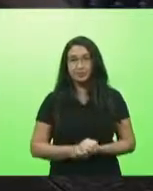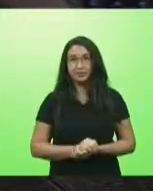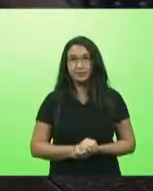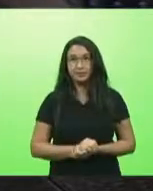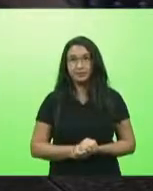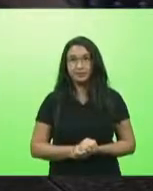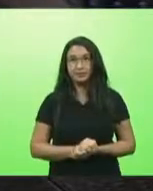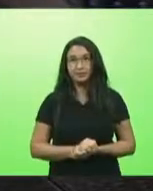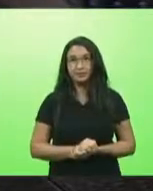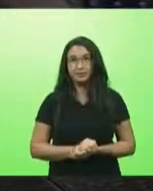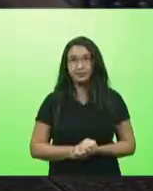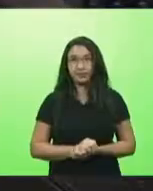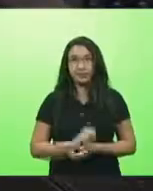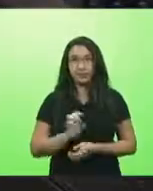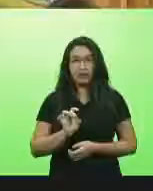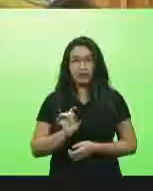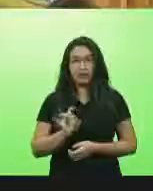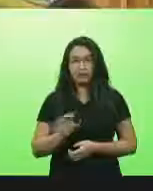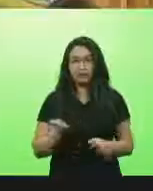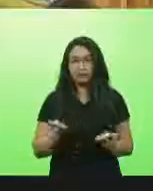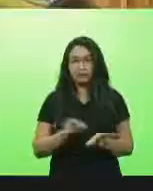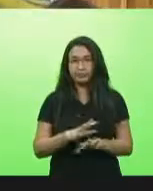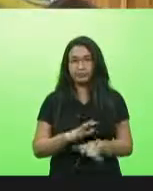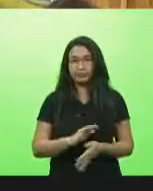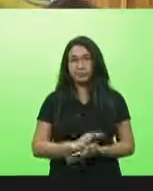isso aí obrigado pela parte deputado